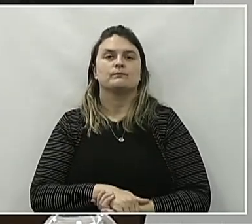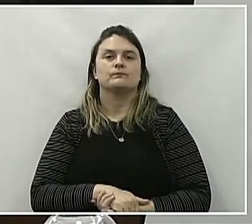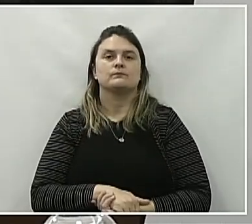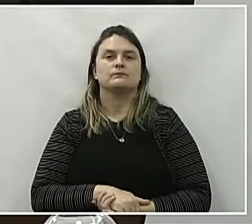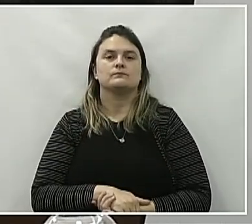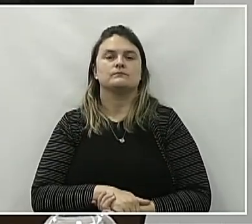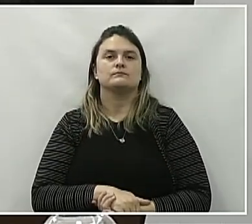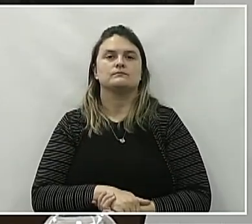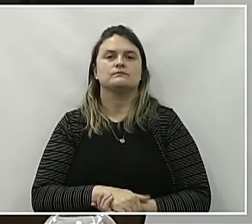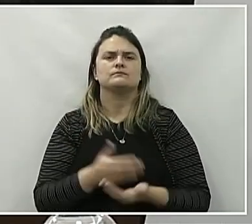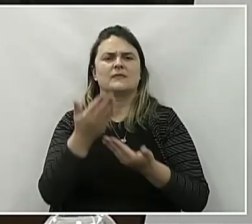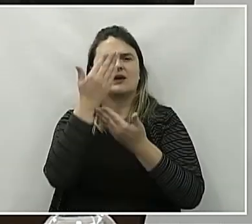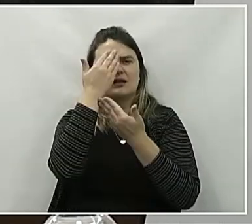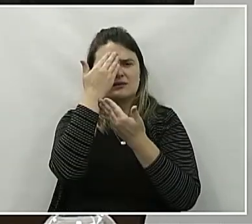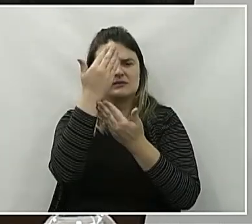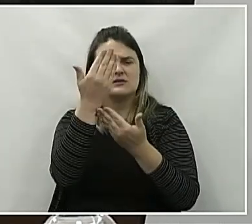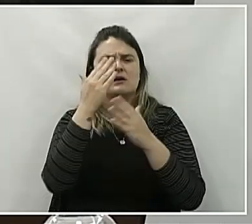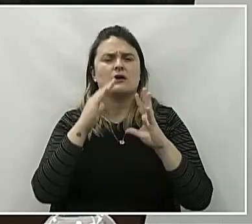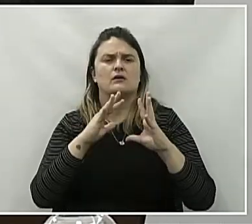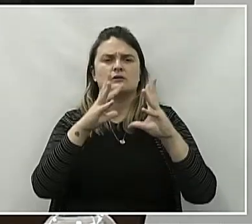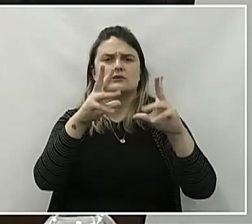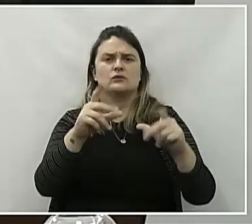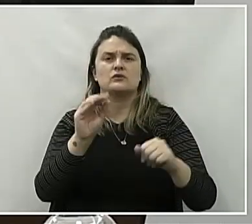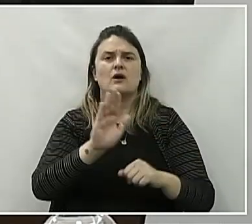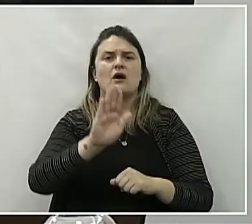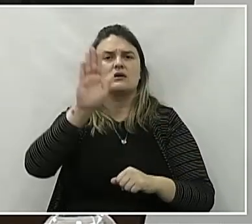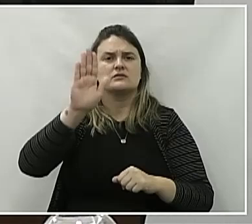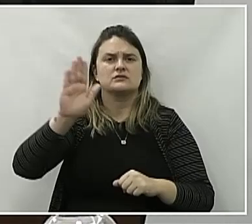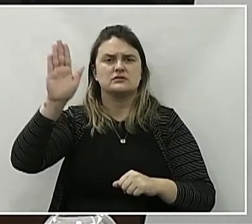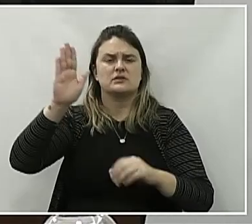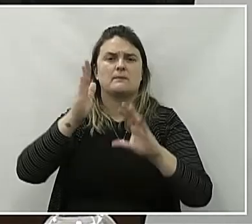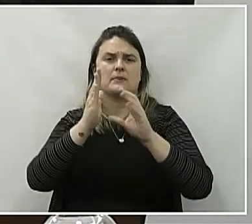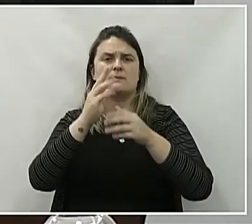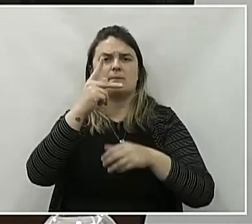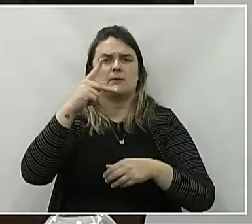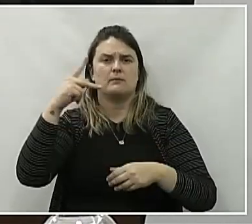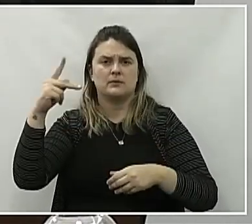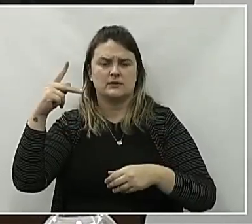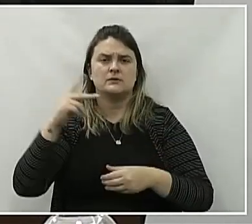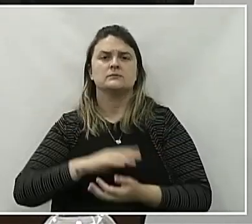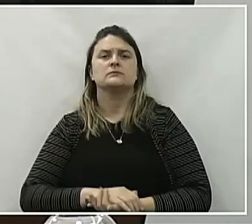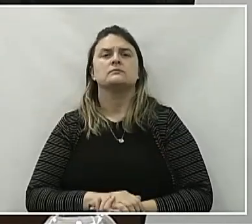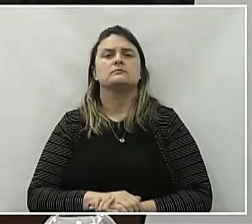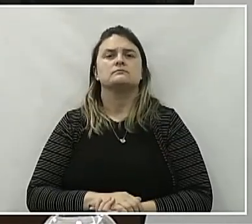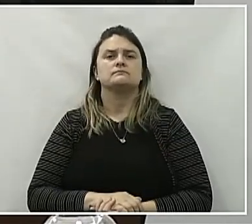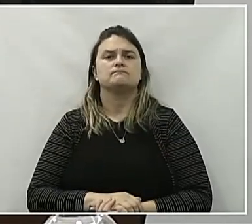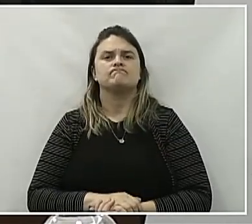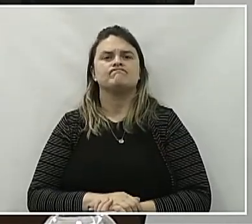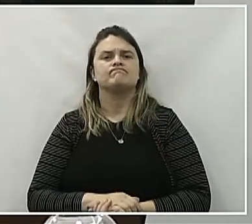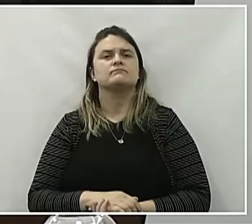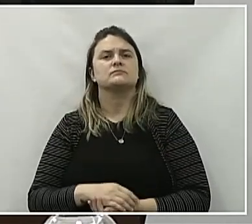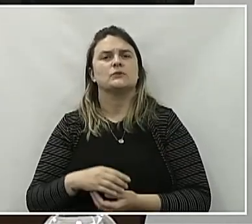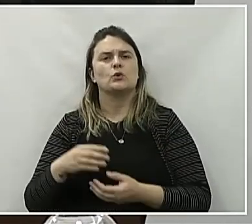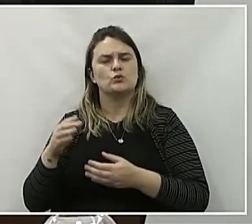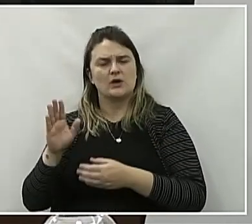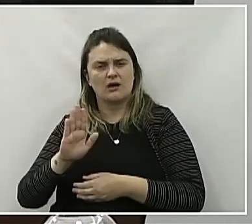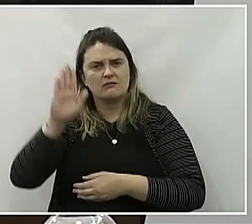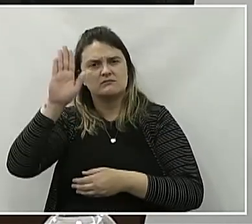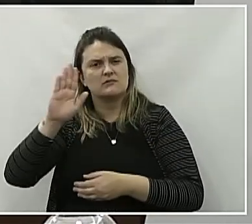Agradecer também a todos os candidatos do PP, que foram fundamental